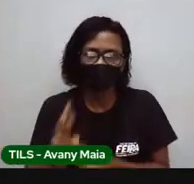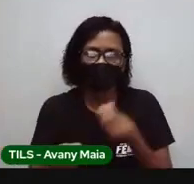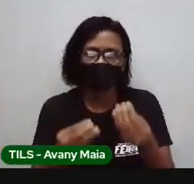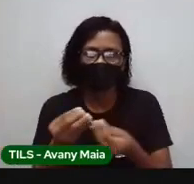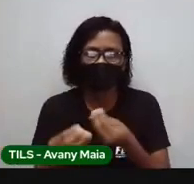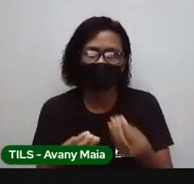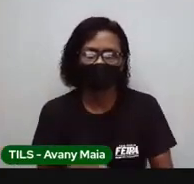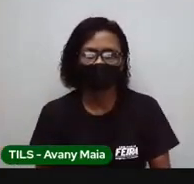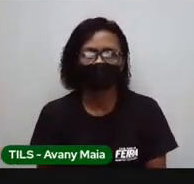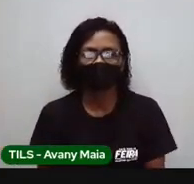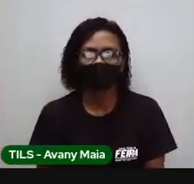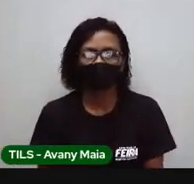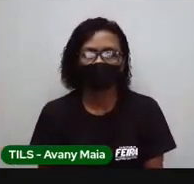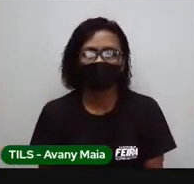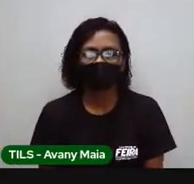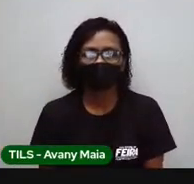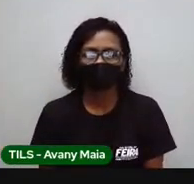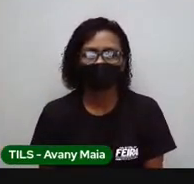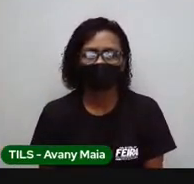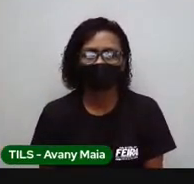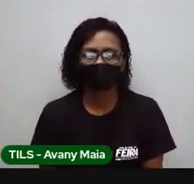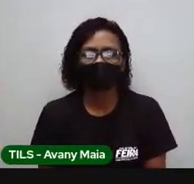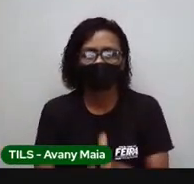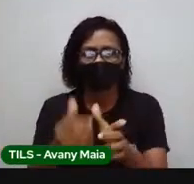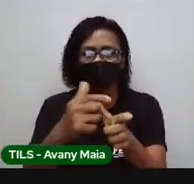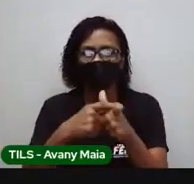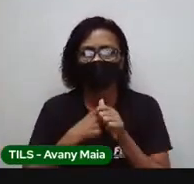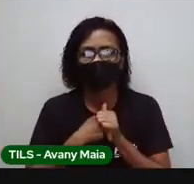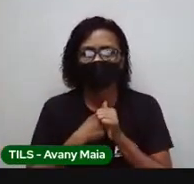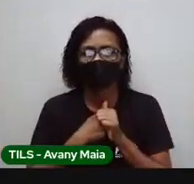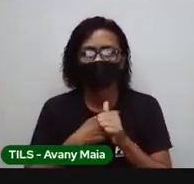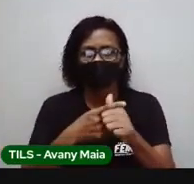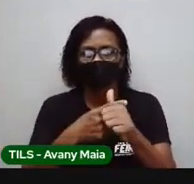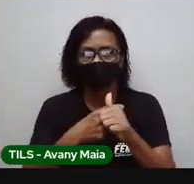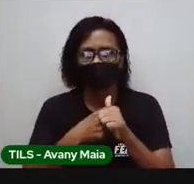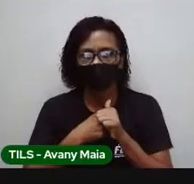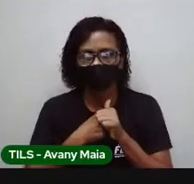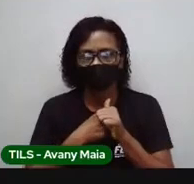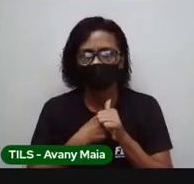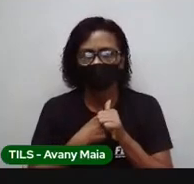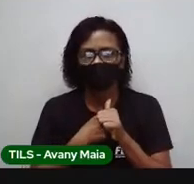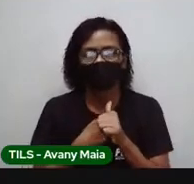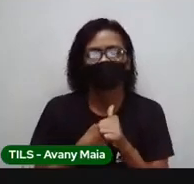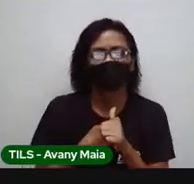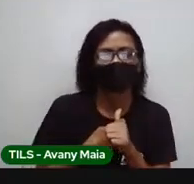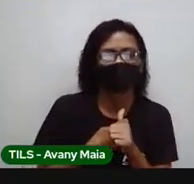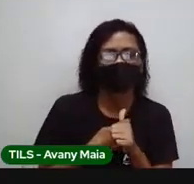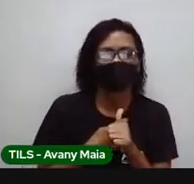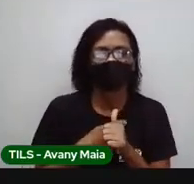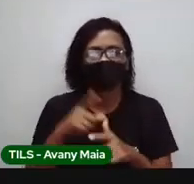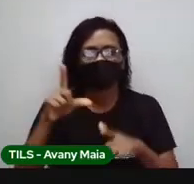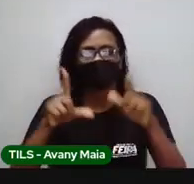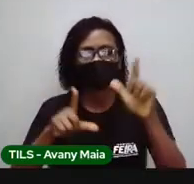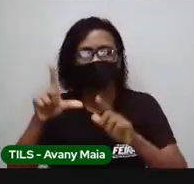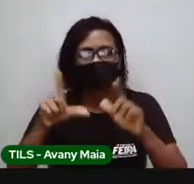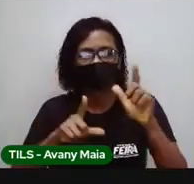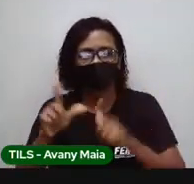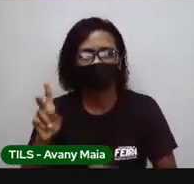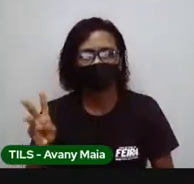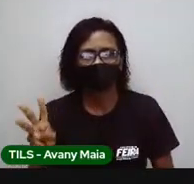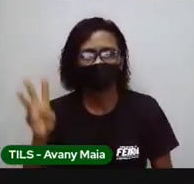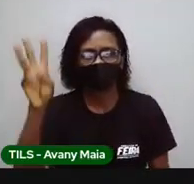Então, vamos lá. O primeiro passo é encontrar o consumo da TV em watts, hora, como eu acabei de falar.